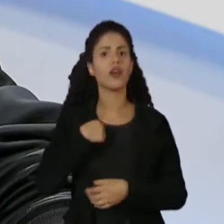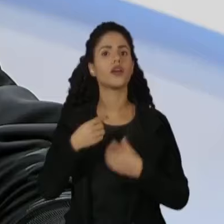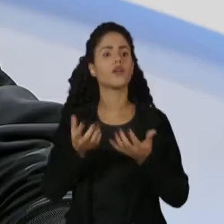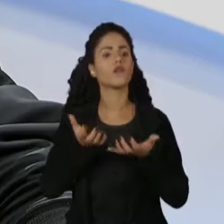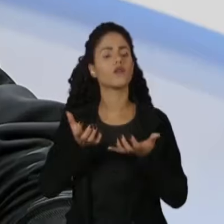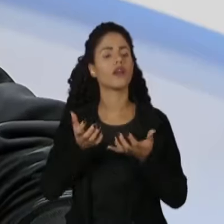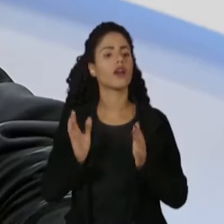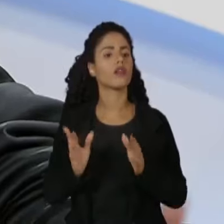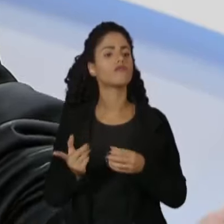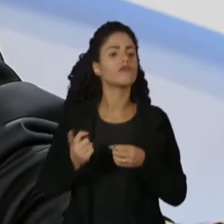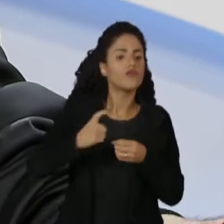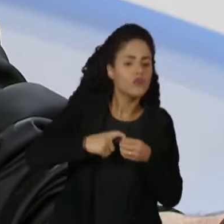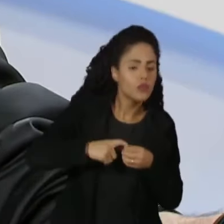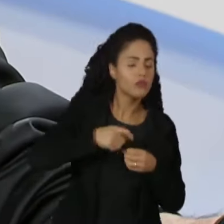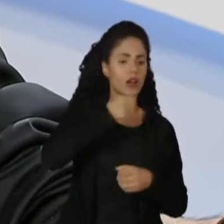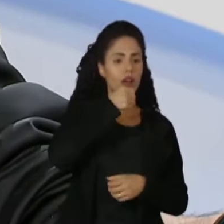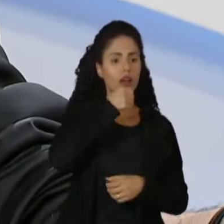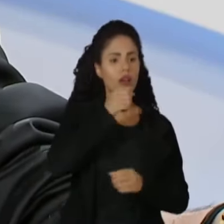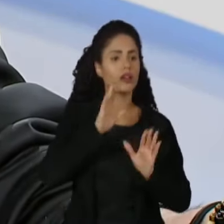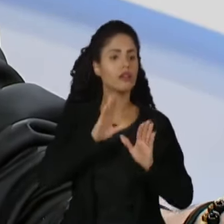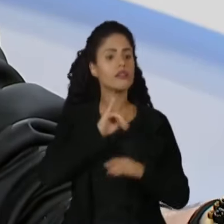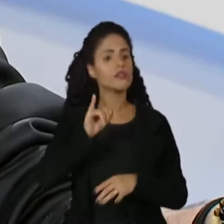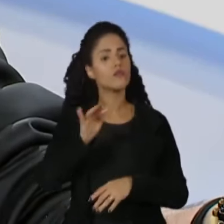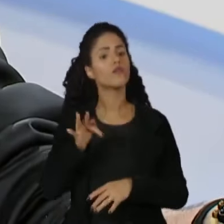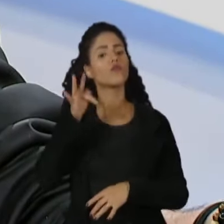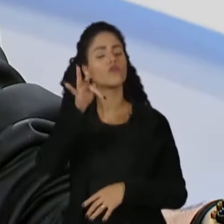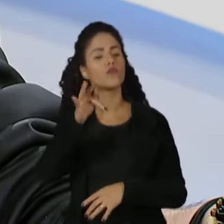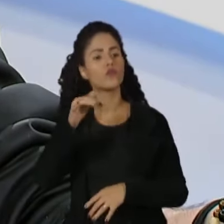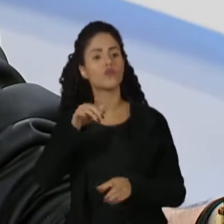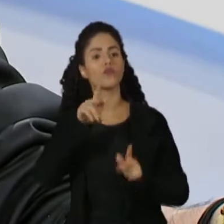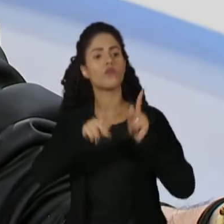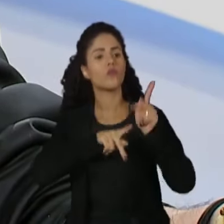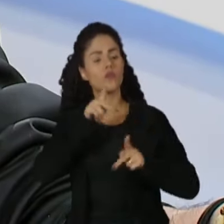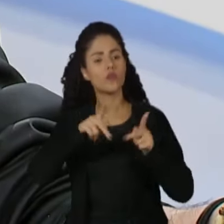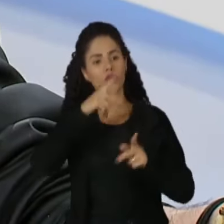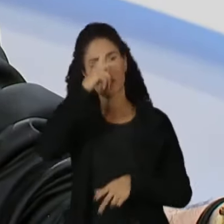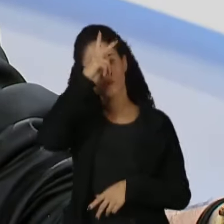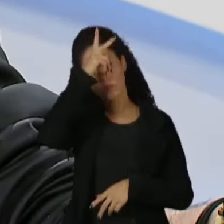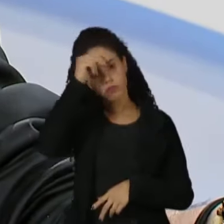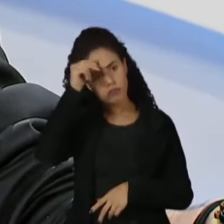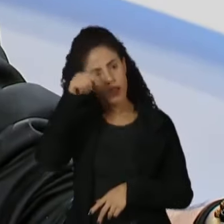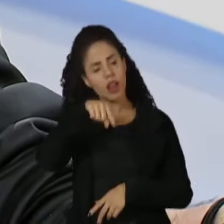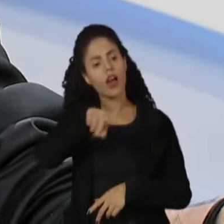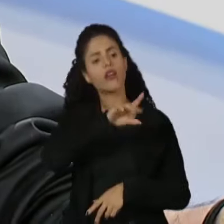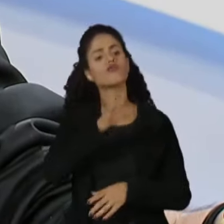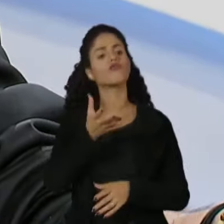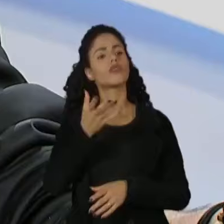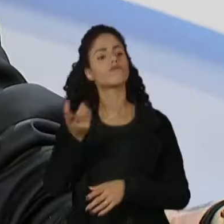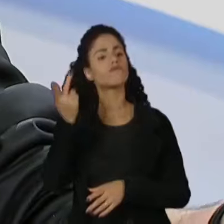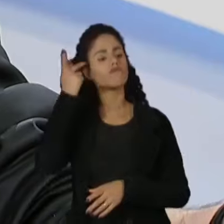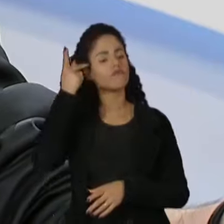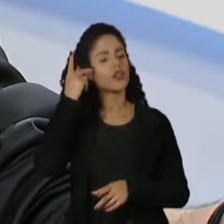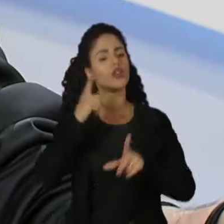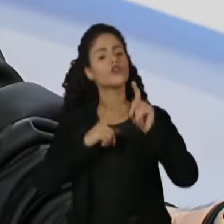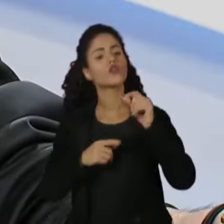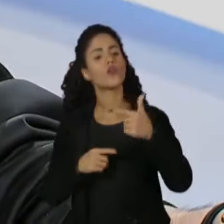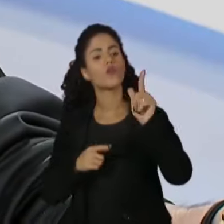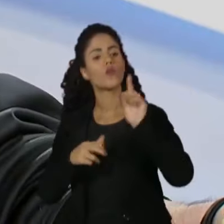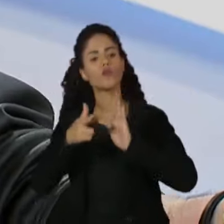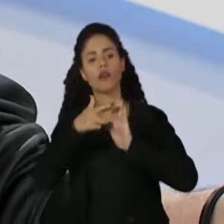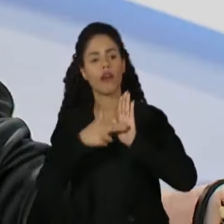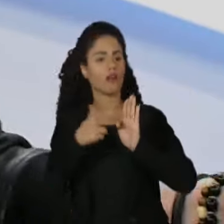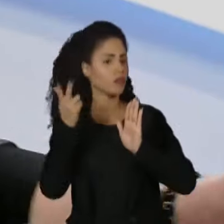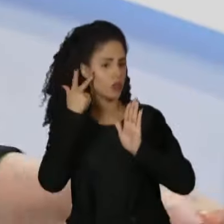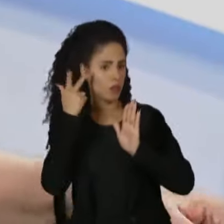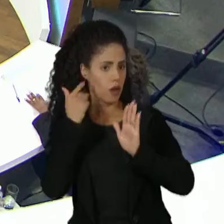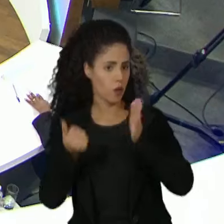voltar à imprensa se, por ventura, o povo de São Paulo achar que eu não sou o melhor candidato e escolher outro, isso é da regra do jogo, é